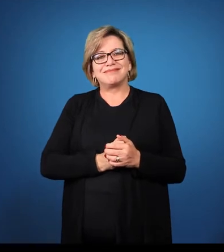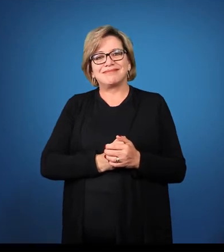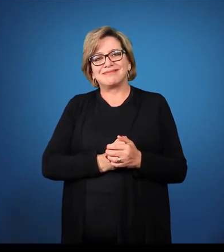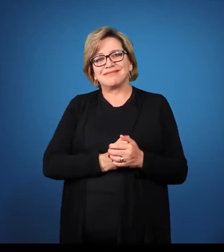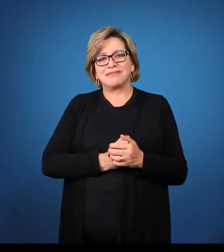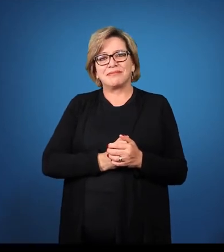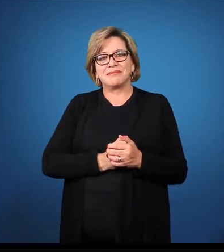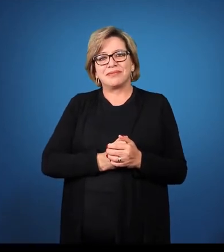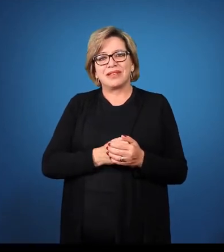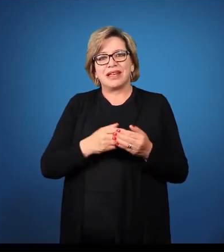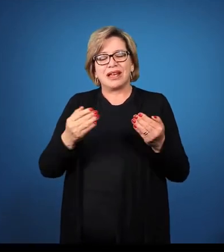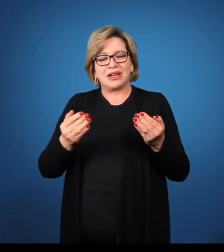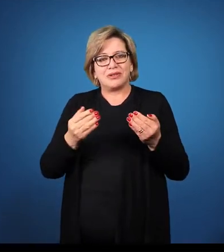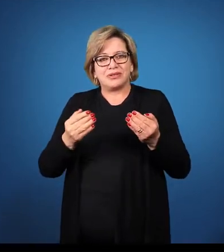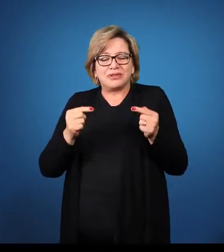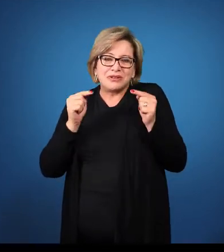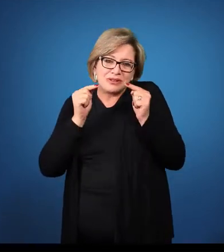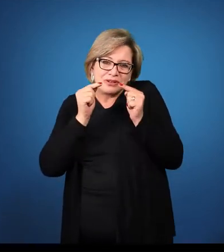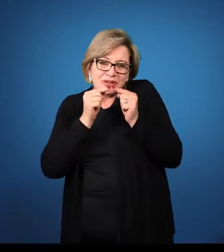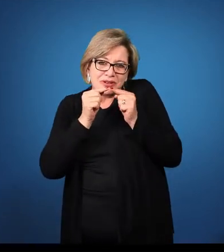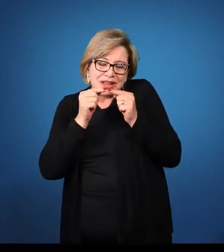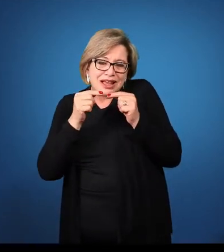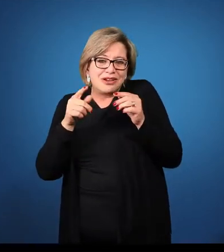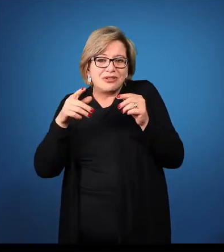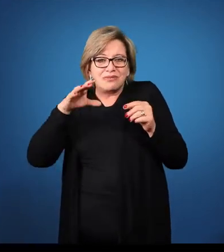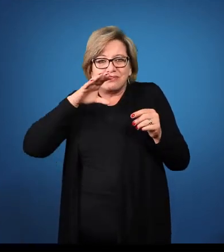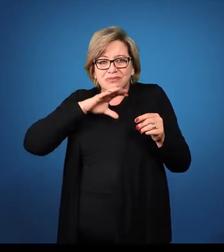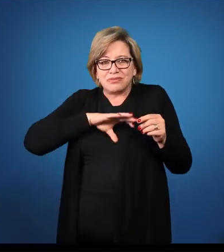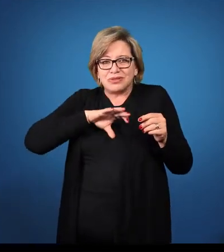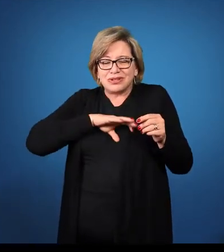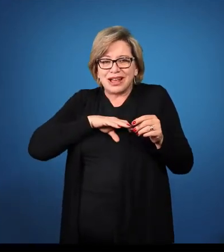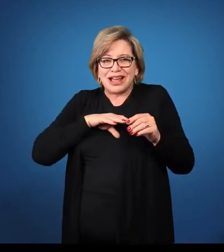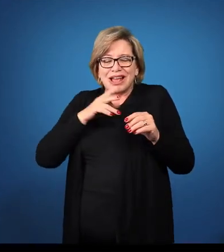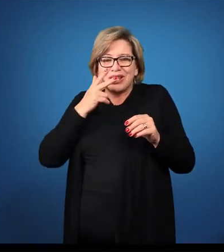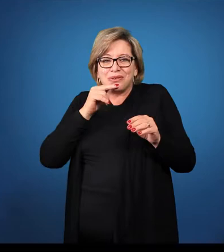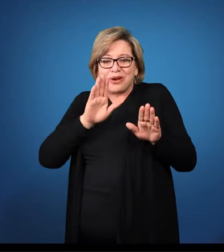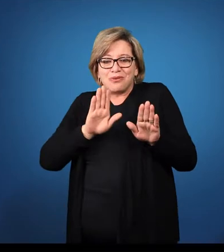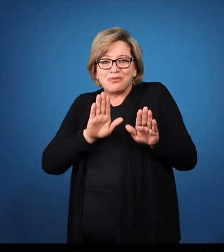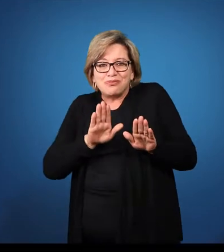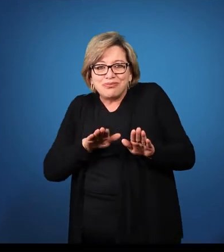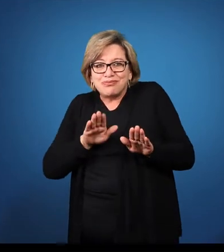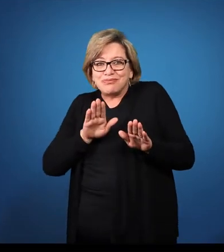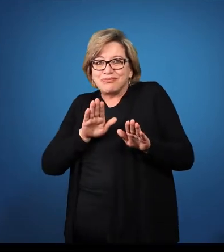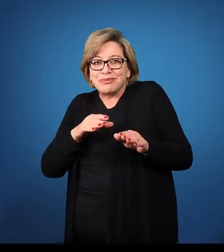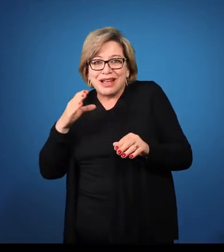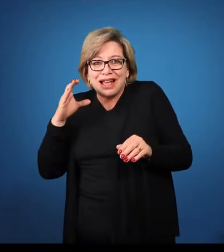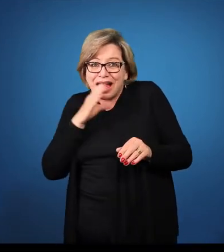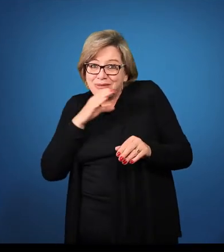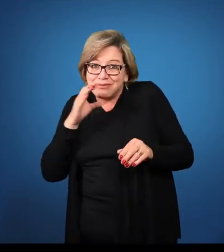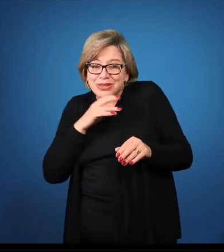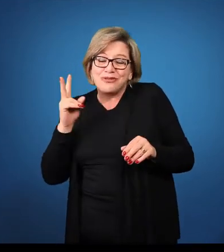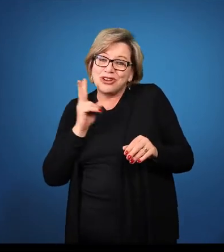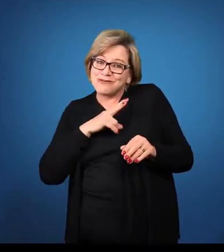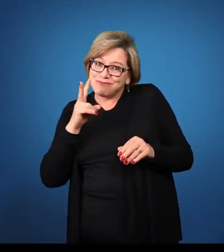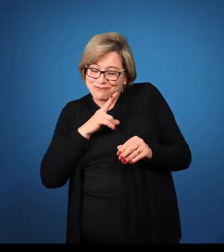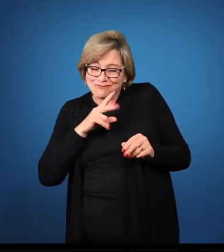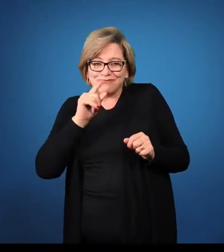Aqui você associa com a língua portuguesa acelerador, acelerar, rapidez, velocidade.